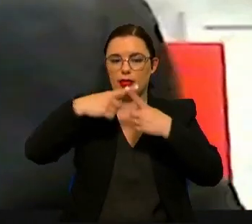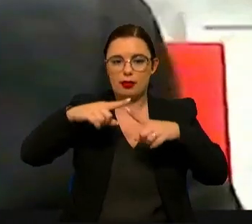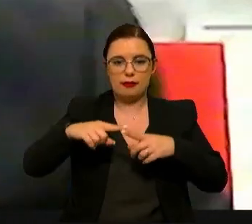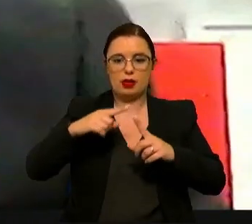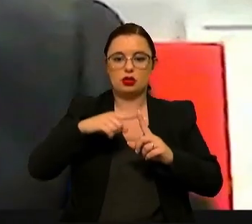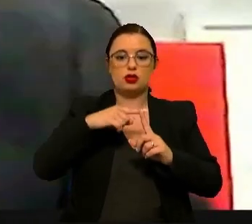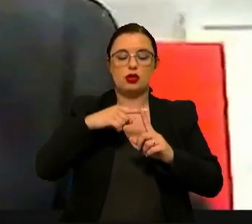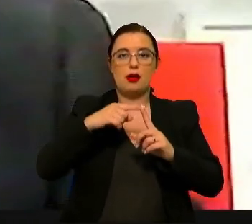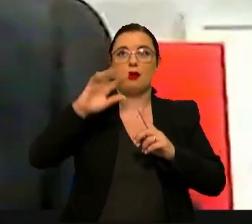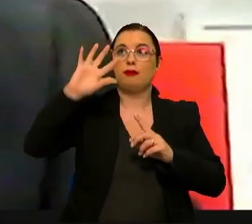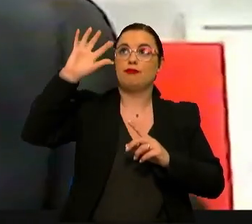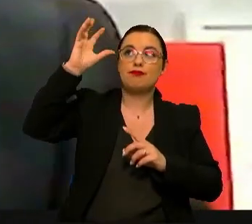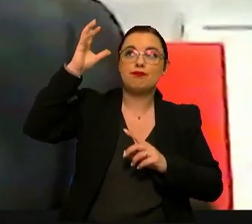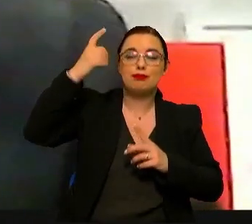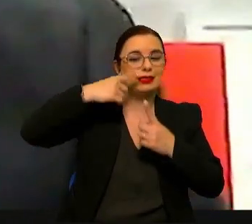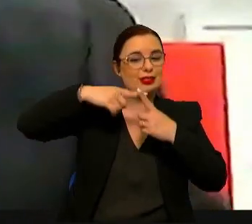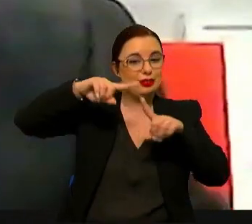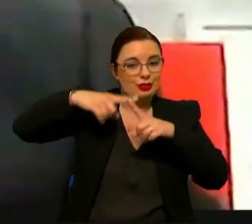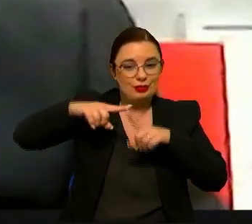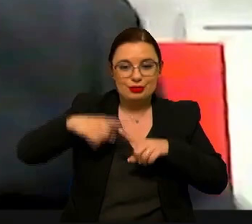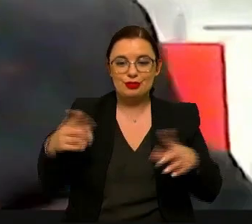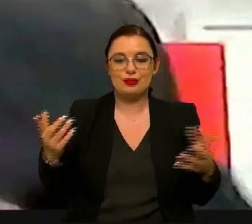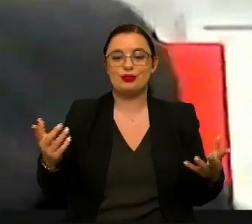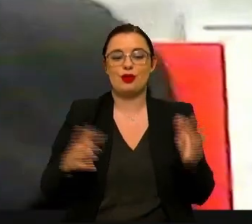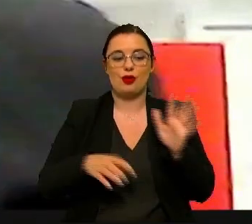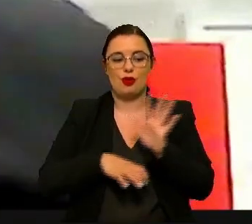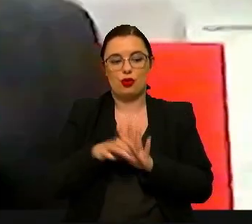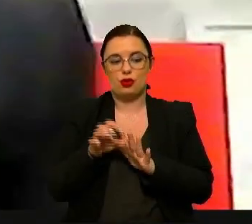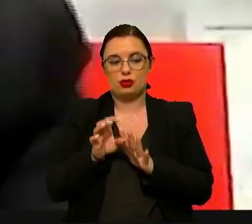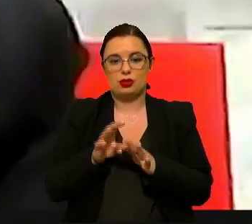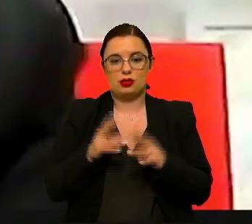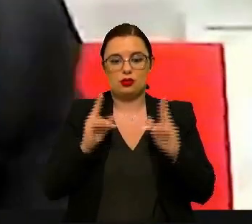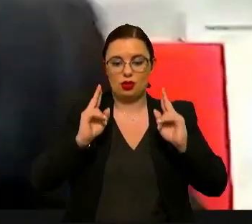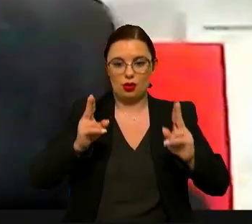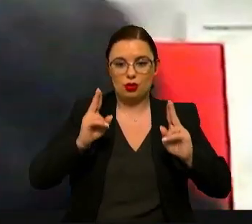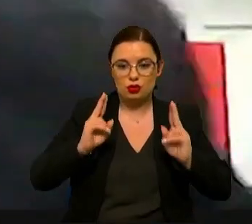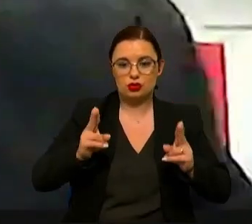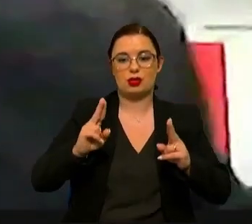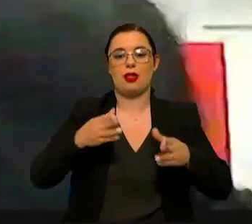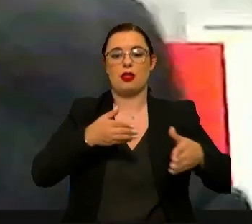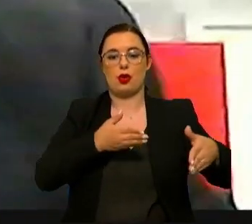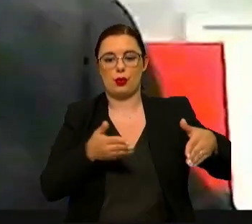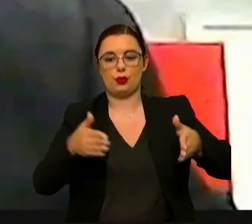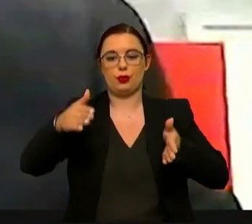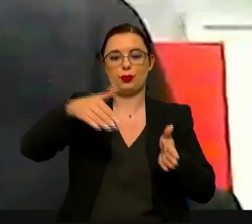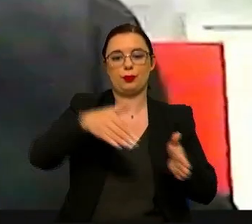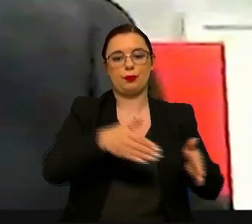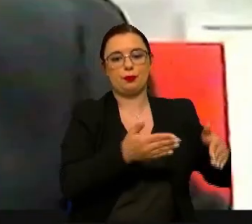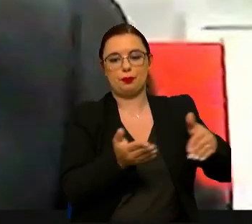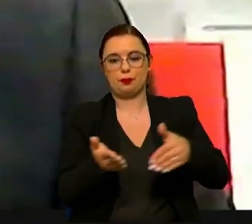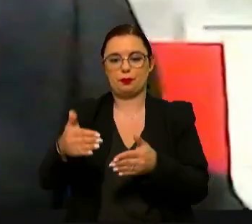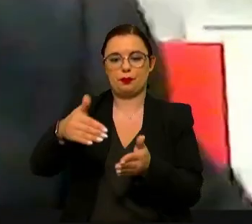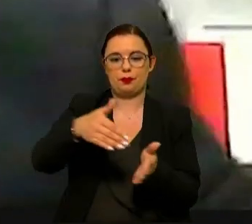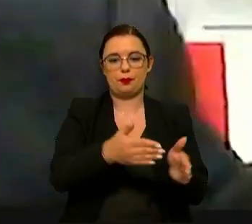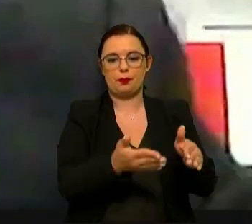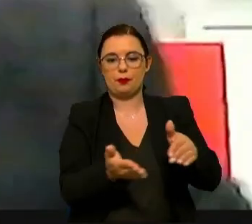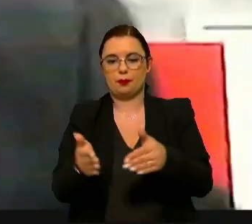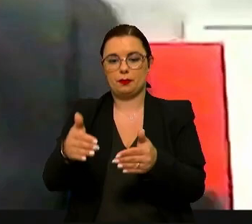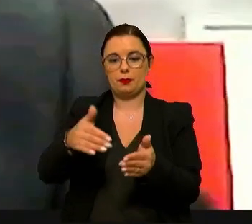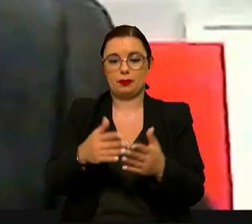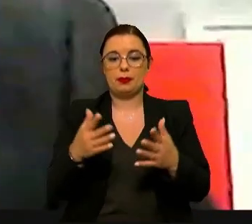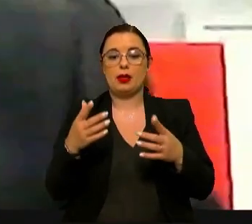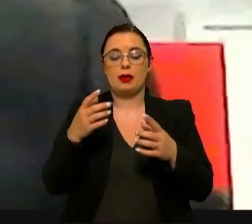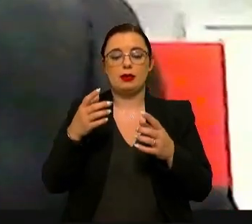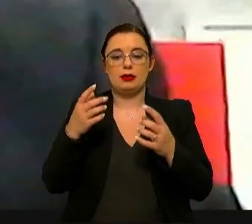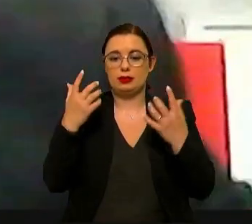ano tão definidas, com condições desde a autostrada ao caminho ao caminho a florestal com